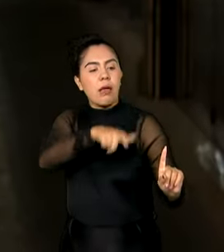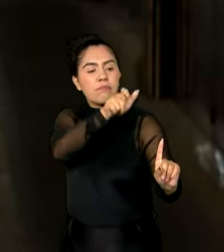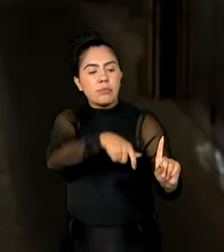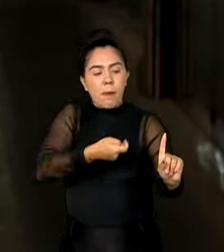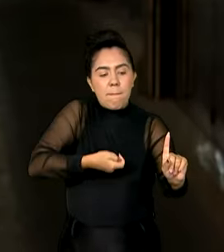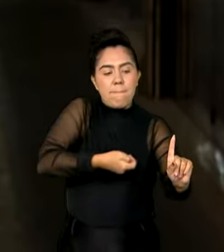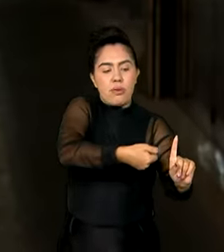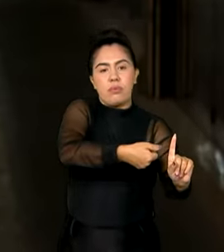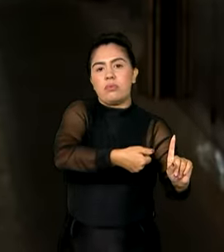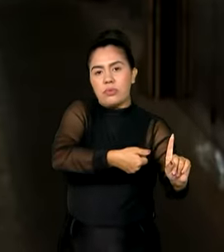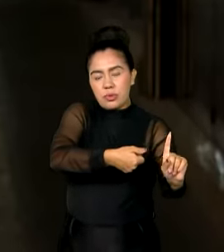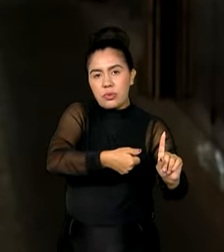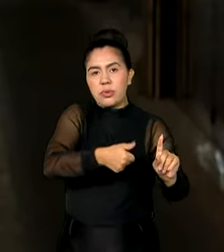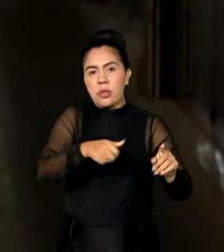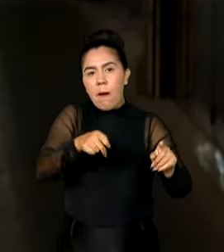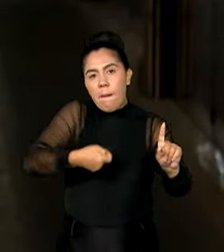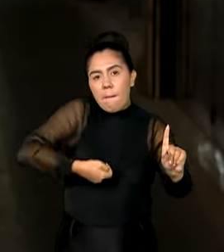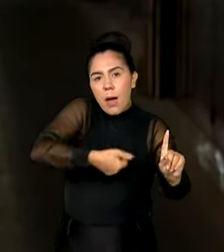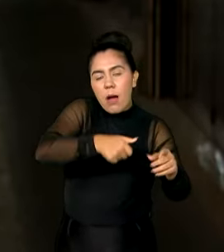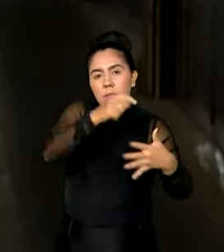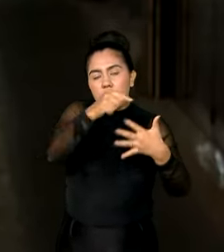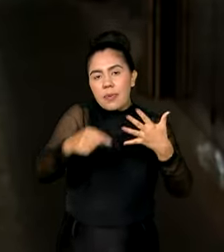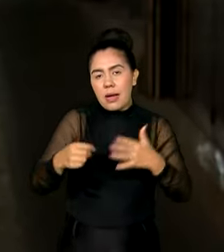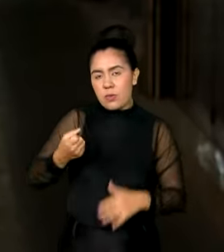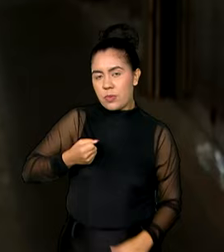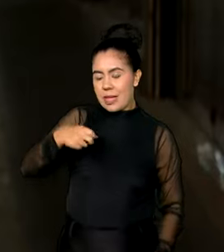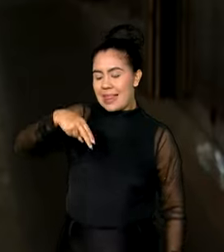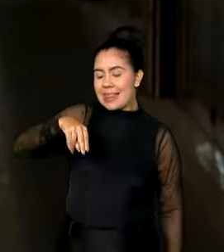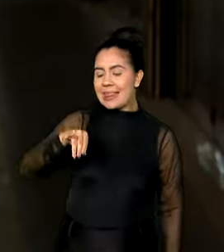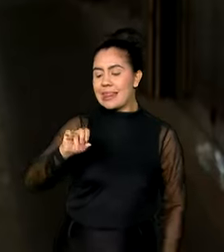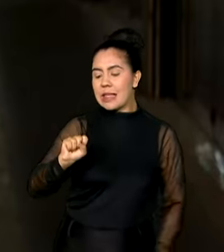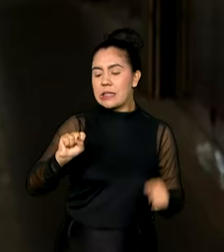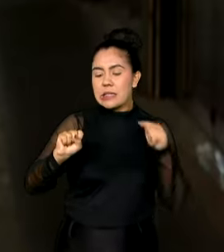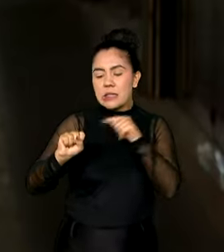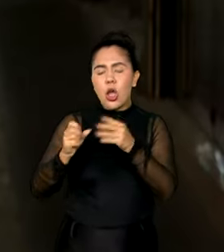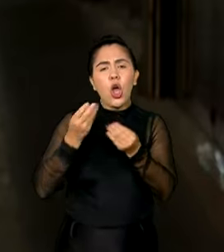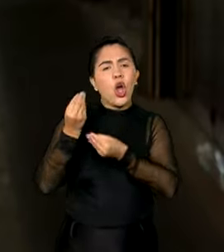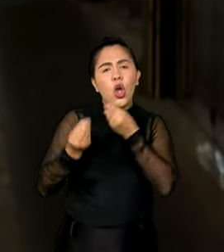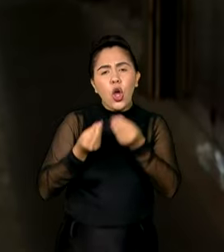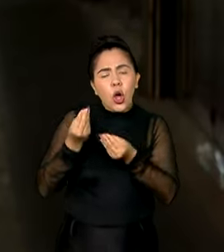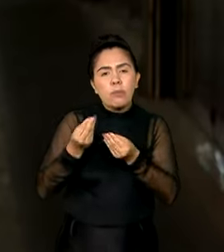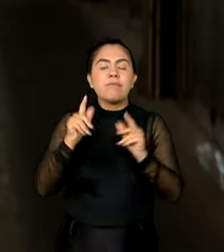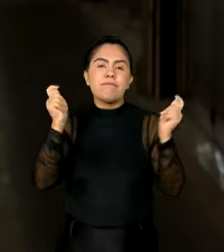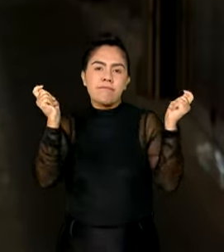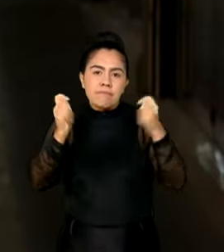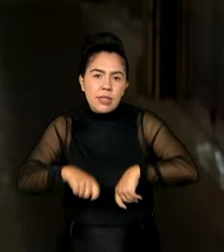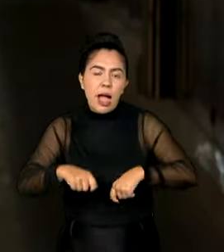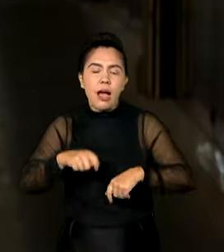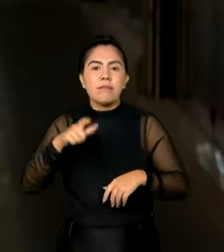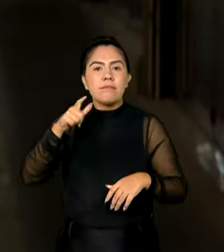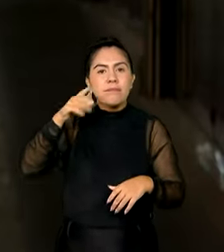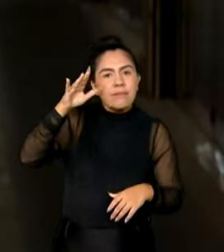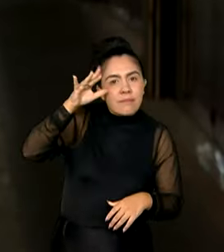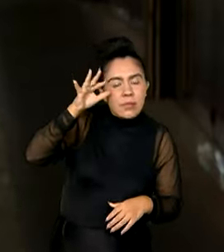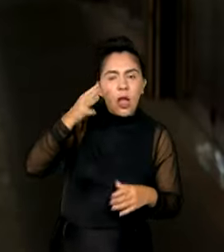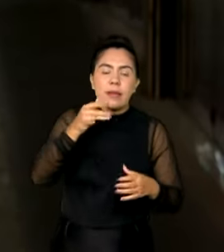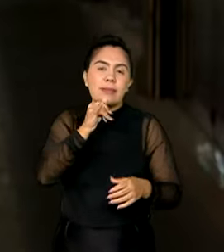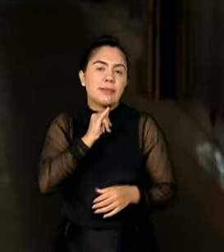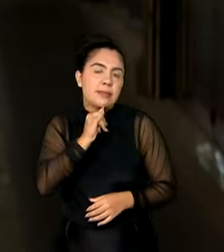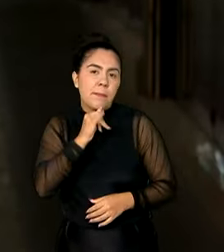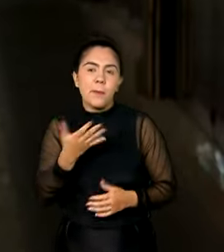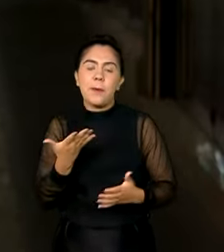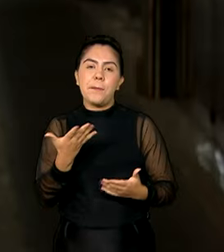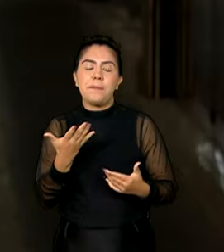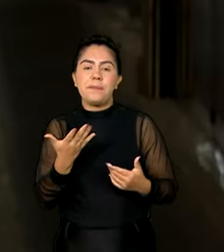benefícios sociais. O NIS pode ser consultado por meio de vários canais do governo, como, por exemplo,